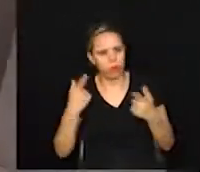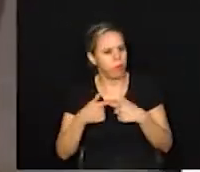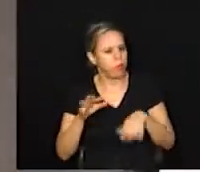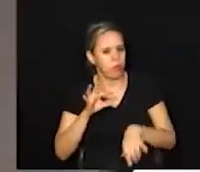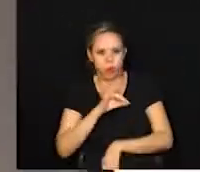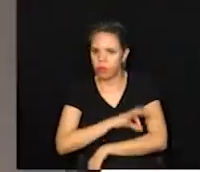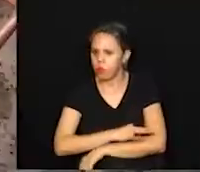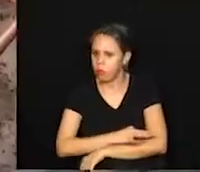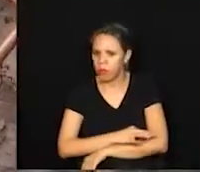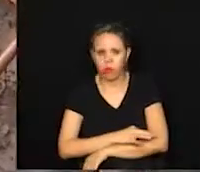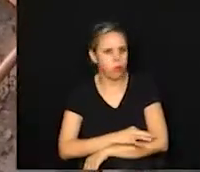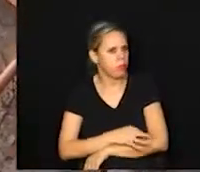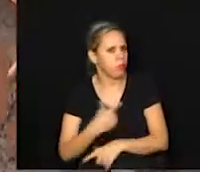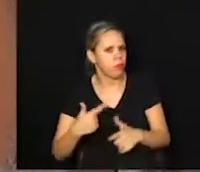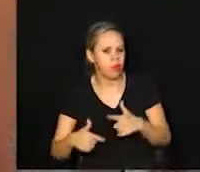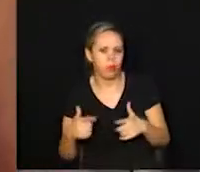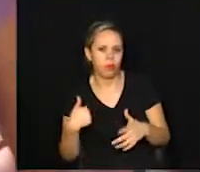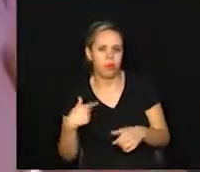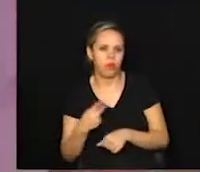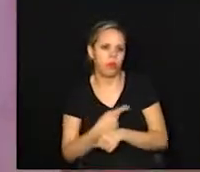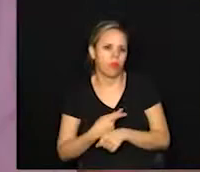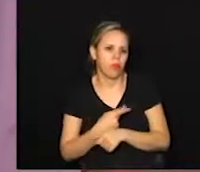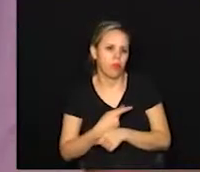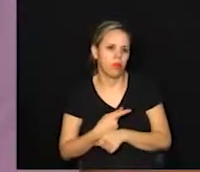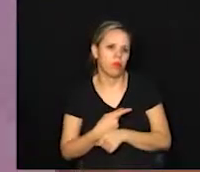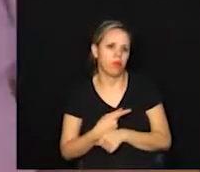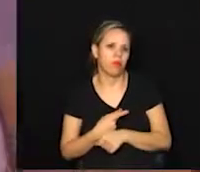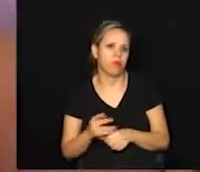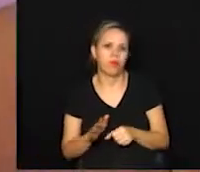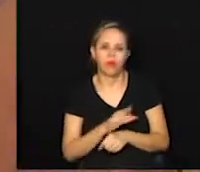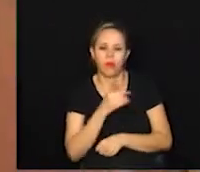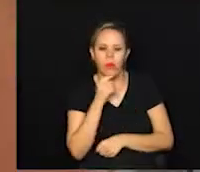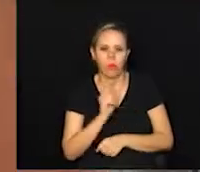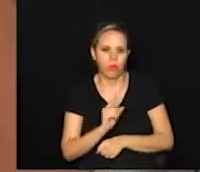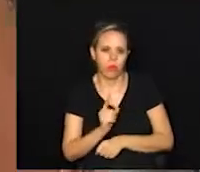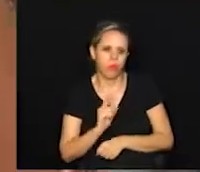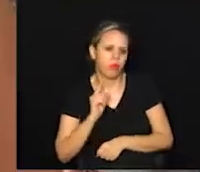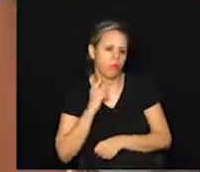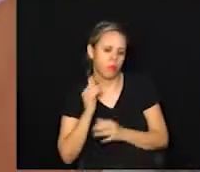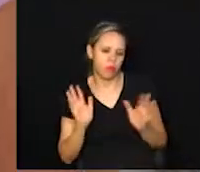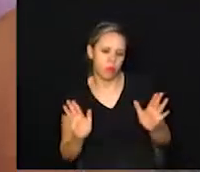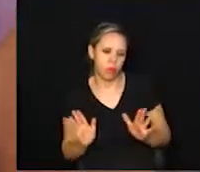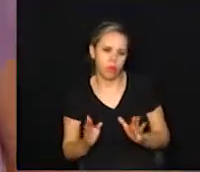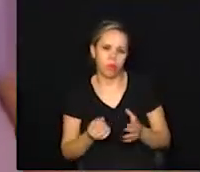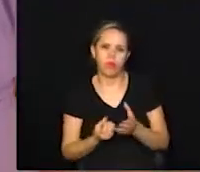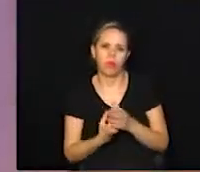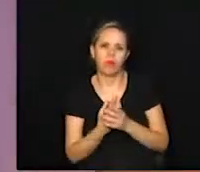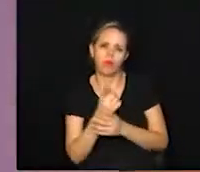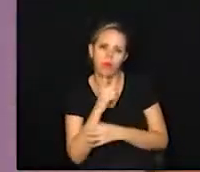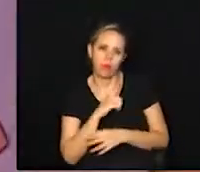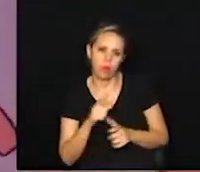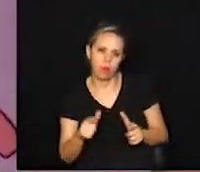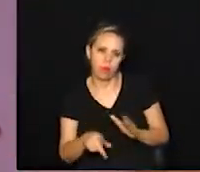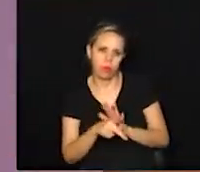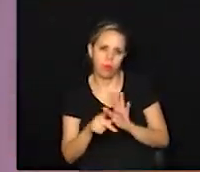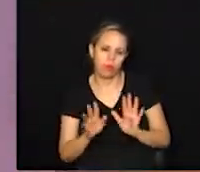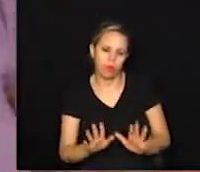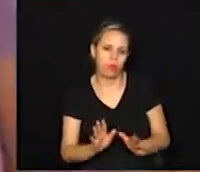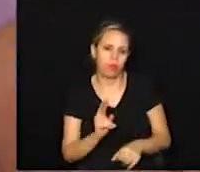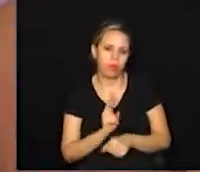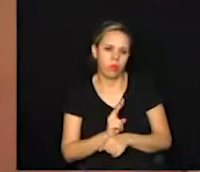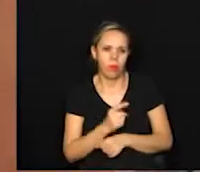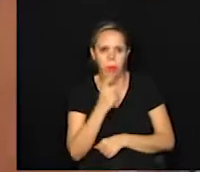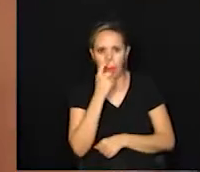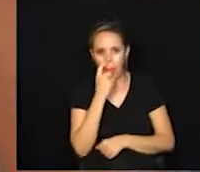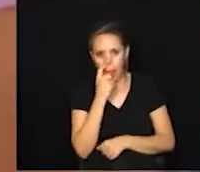mosquito da dengue, não. A gente procura não ajustar a água, não acumular, né? As plantinhas têm os pratinhos, cuida,